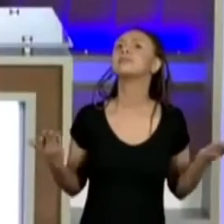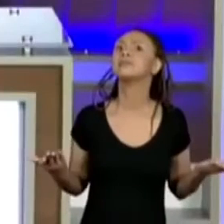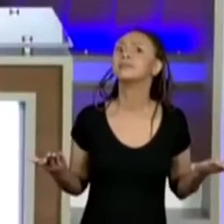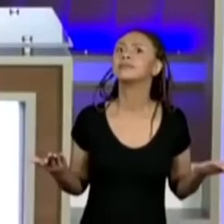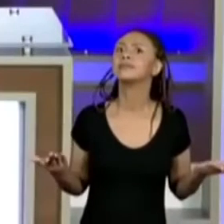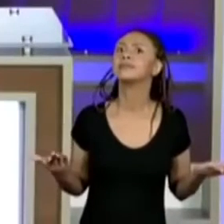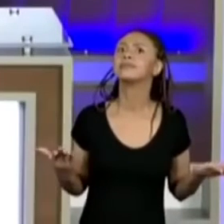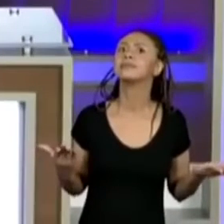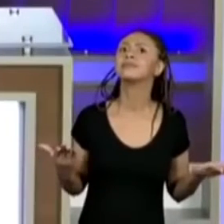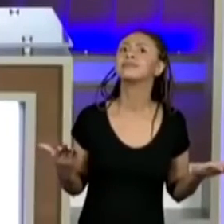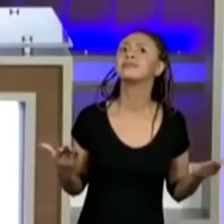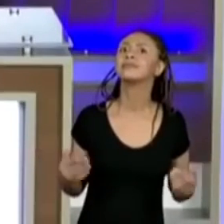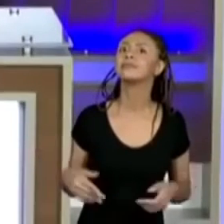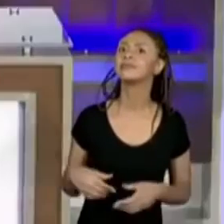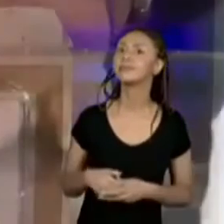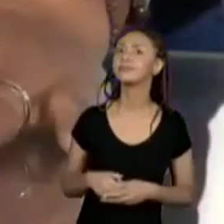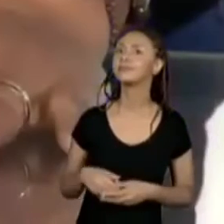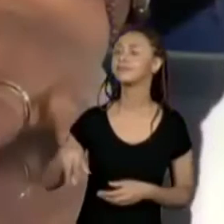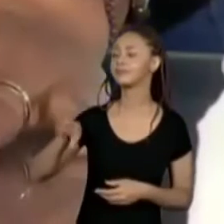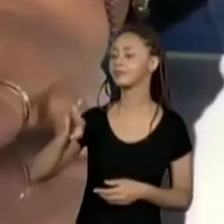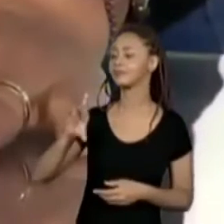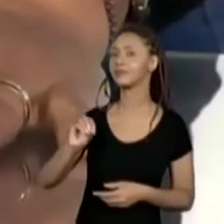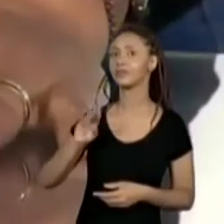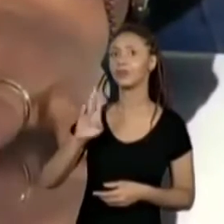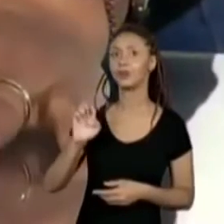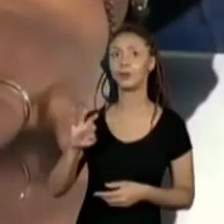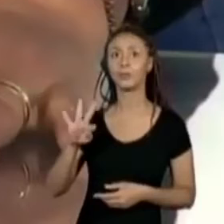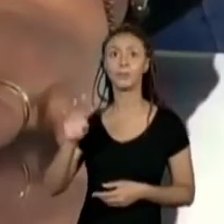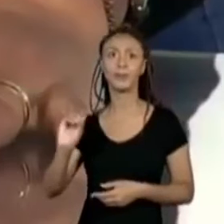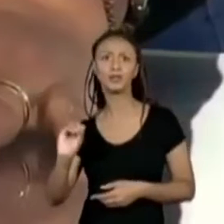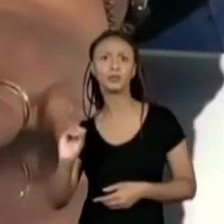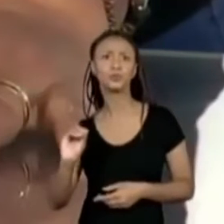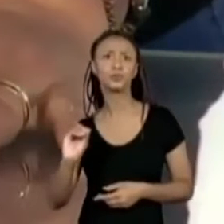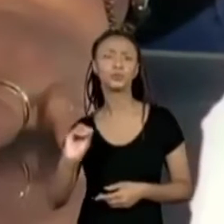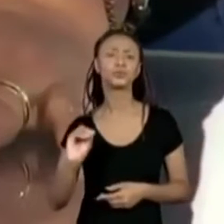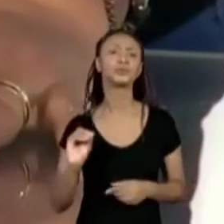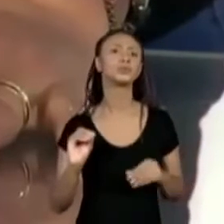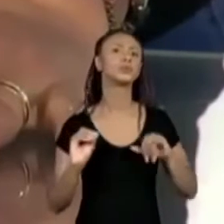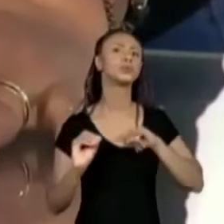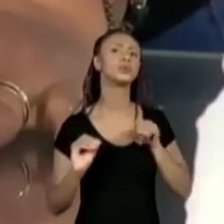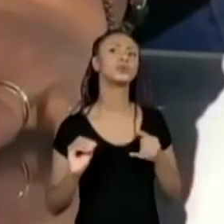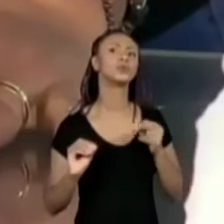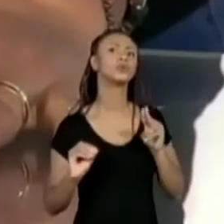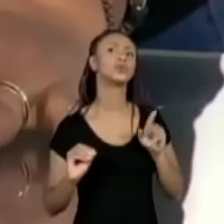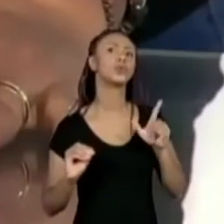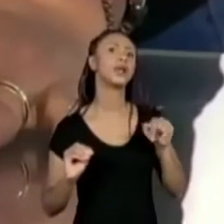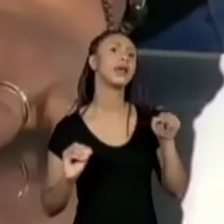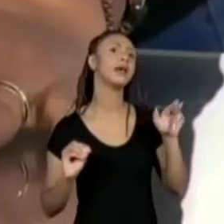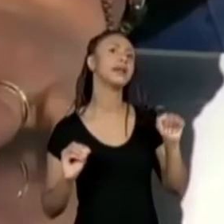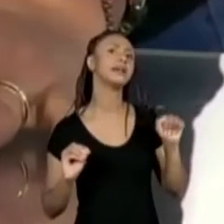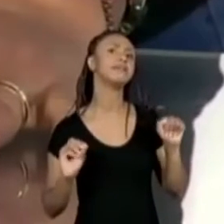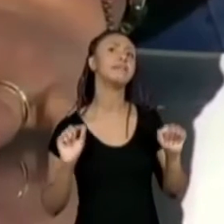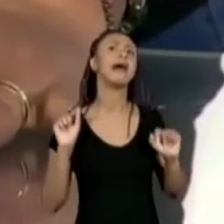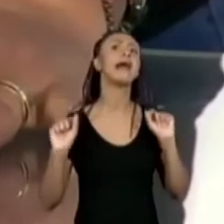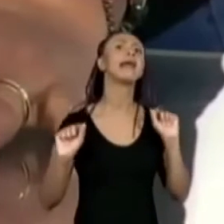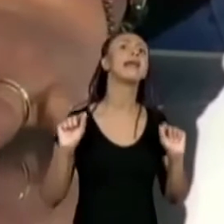Juliana? Quem é o menor desses dois aqui? O Roberto ou a Juliana?